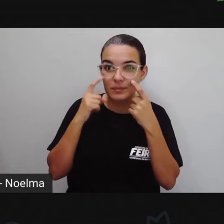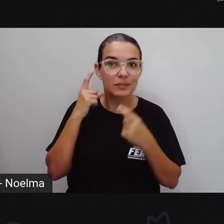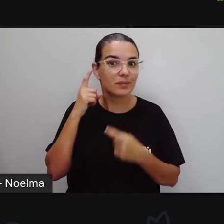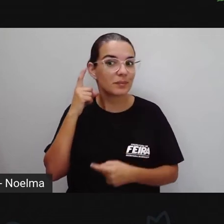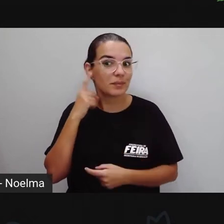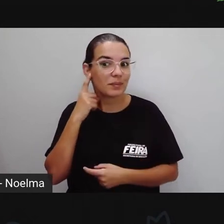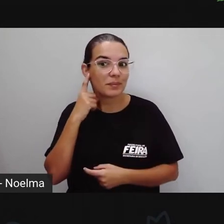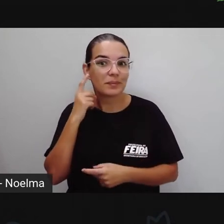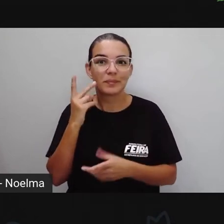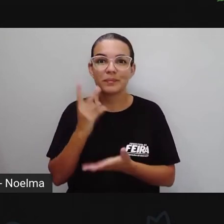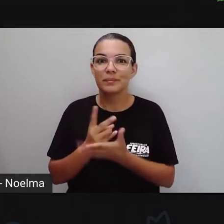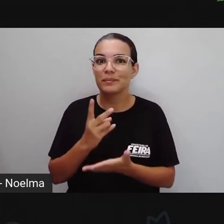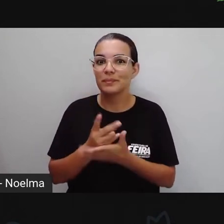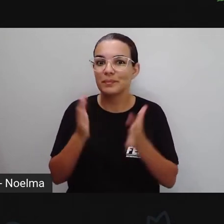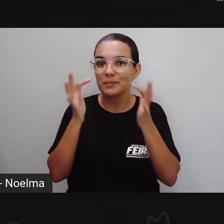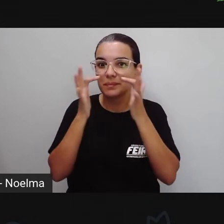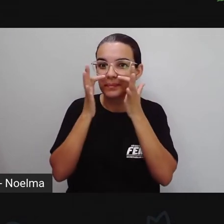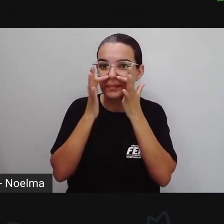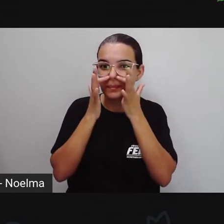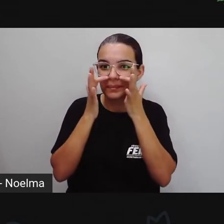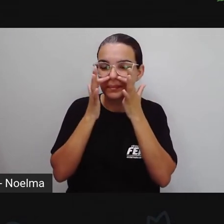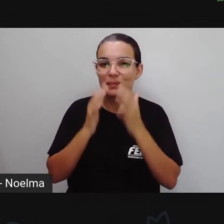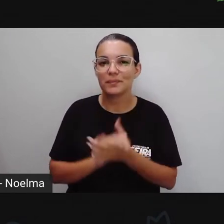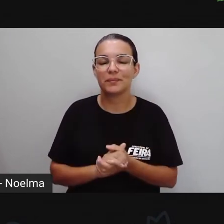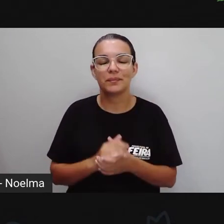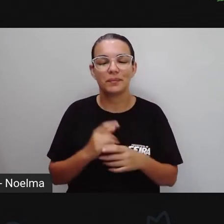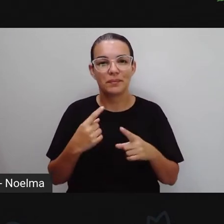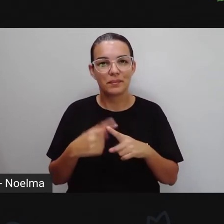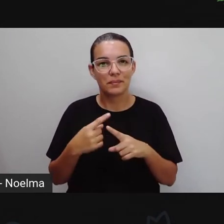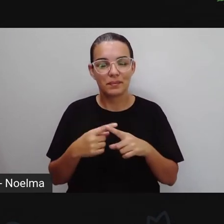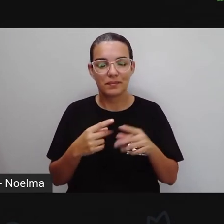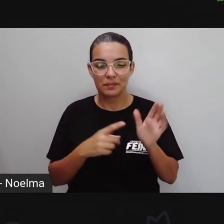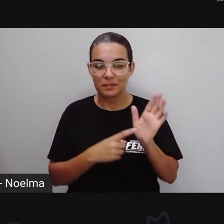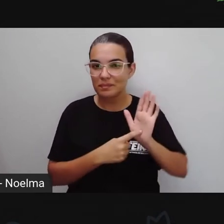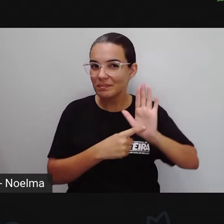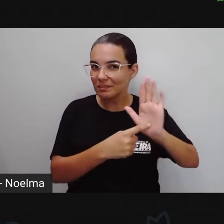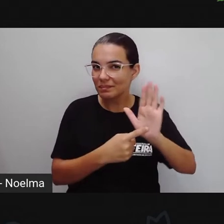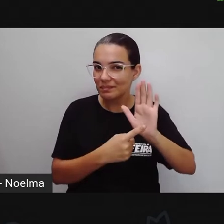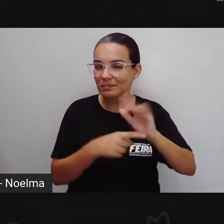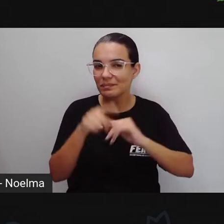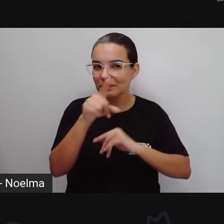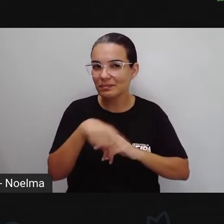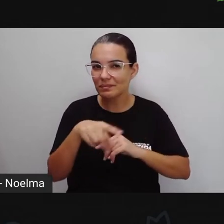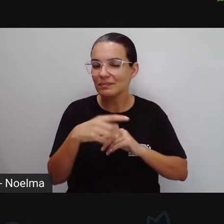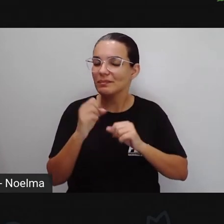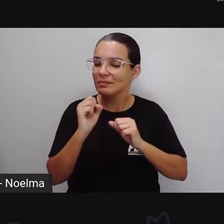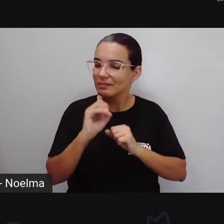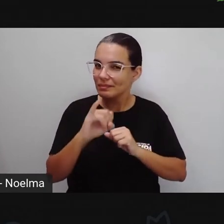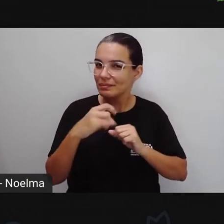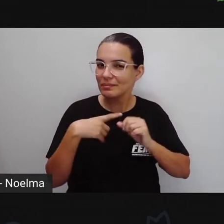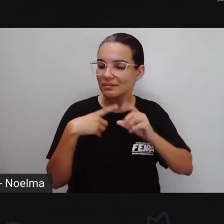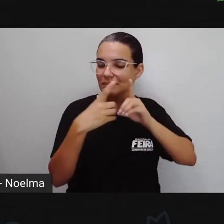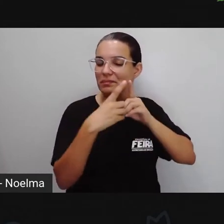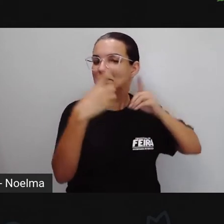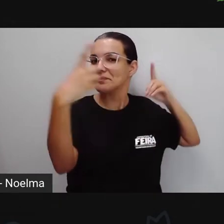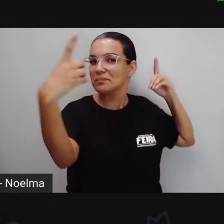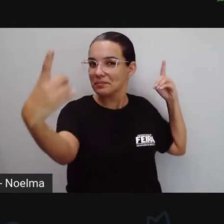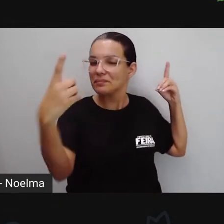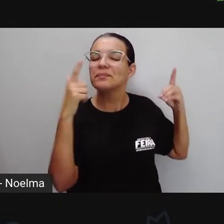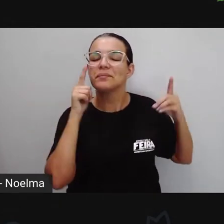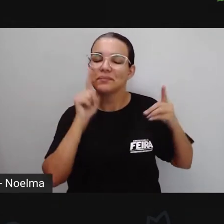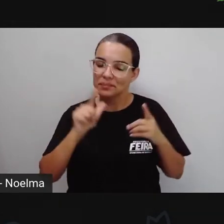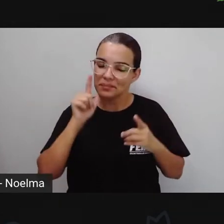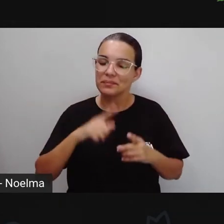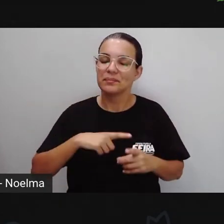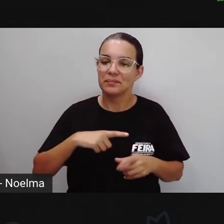a Pro fala, que a Pro mostra, tá certo? Para que mesmo que a gente esteja distante, a gente consiga aí ter esse momento